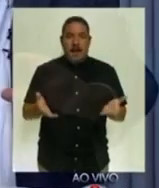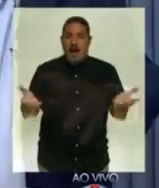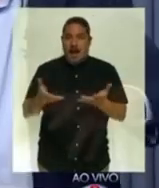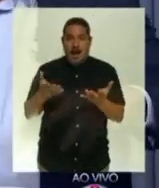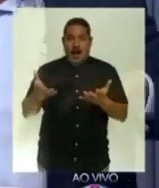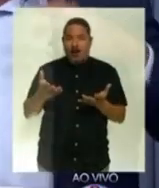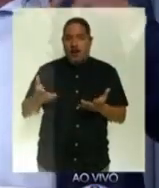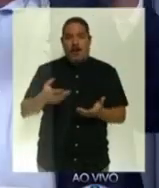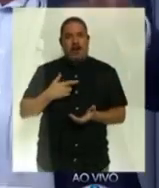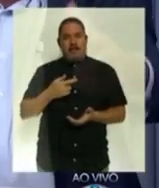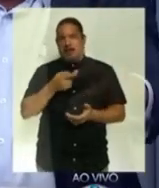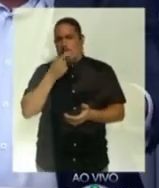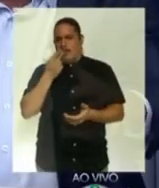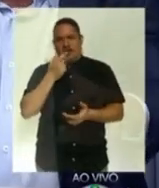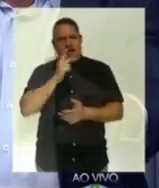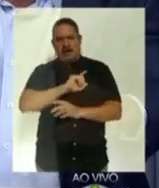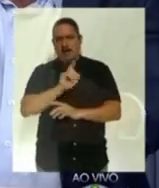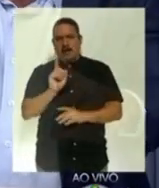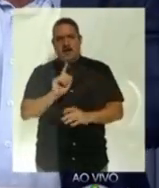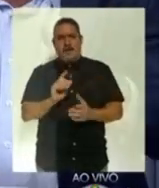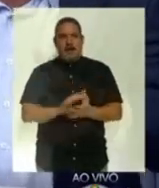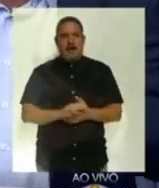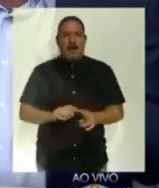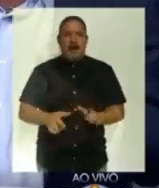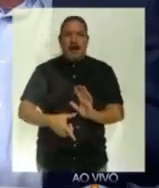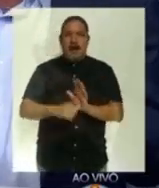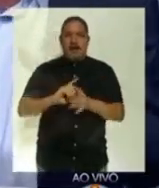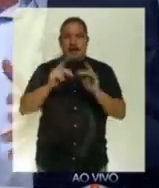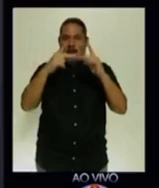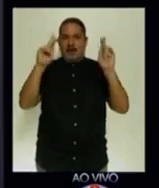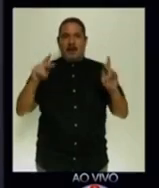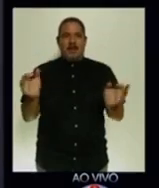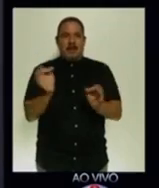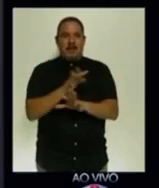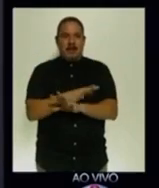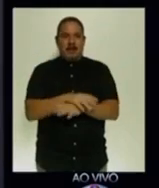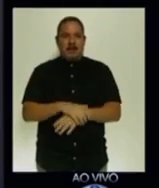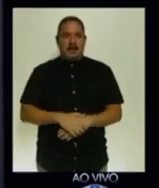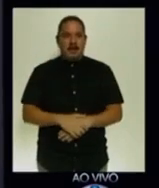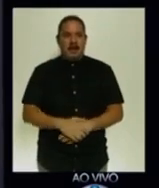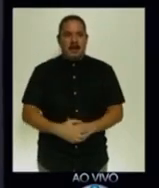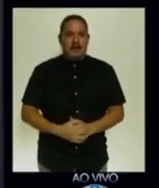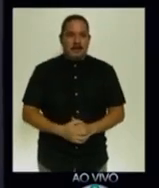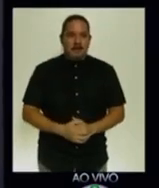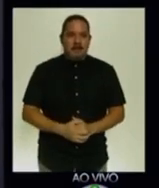mas antes ele disse, deixei o projeto pronto. E deixou o projeto pronto.